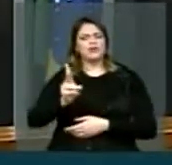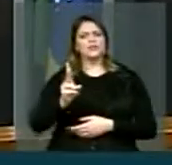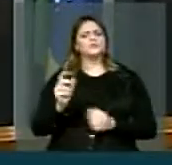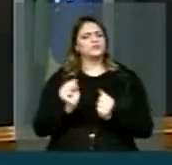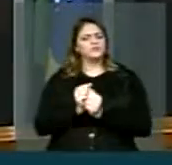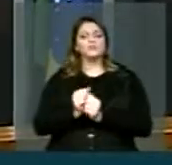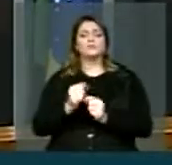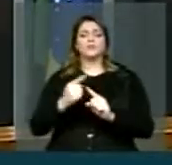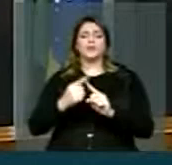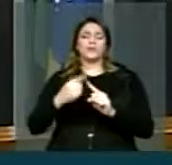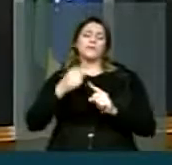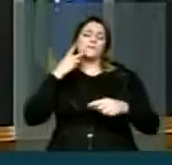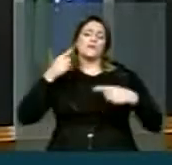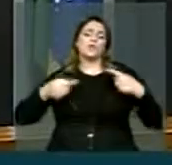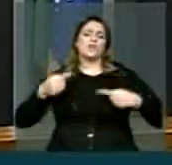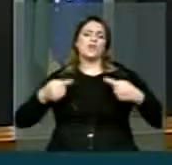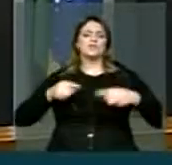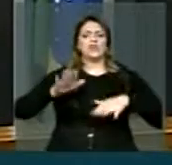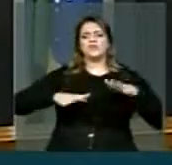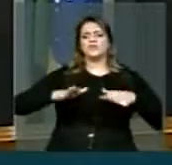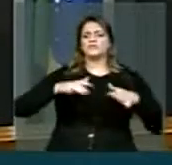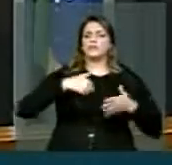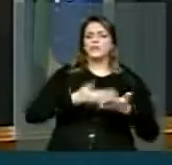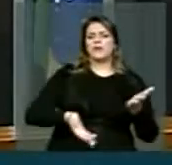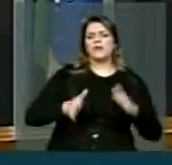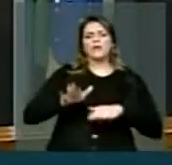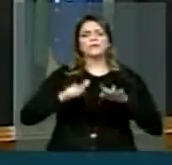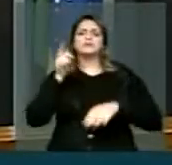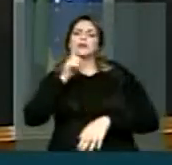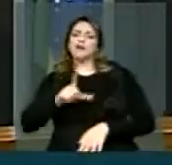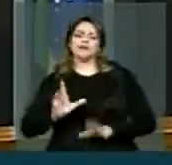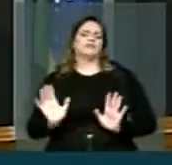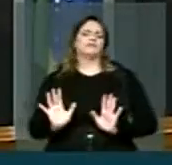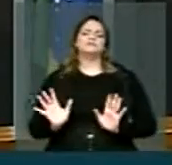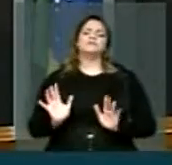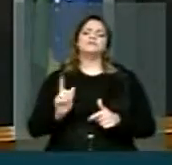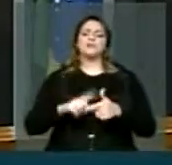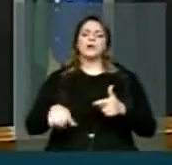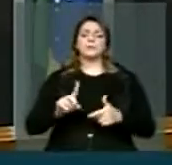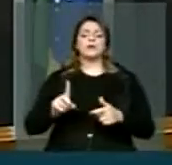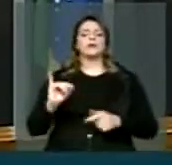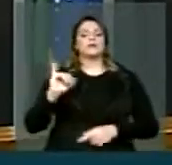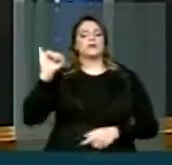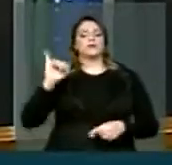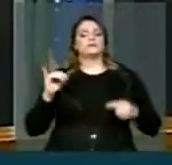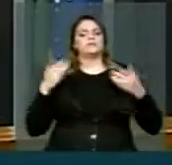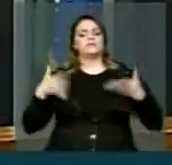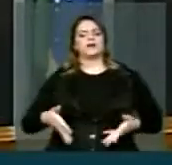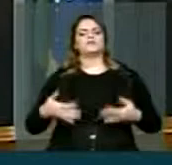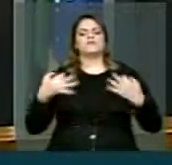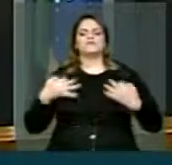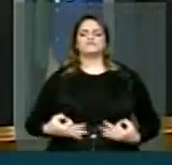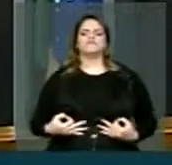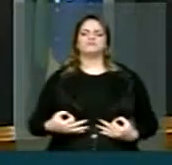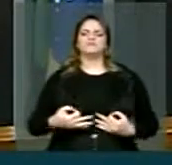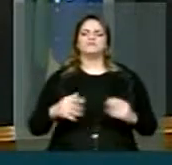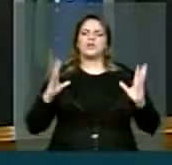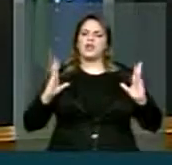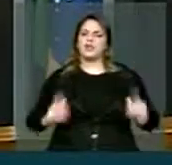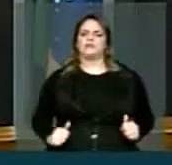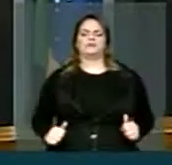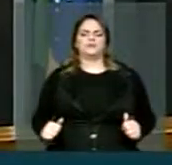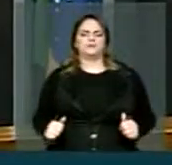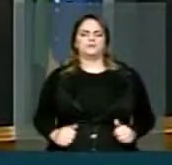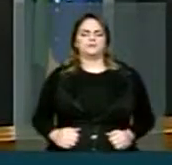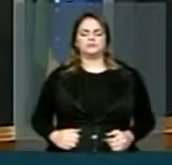porque a política é isso, um dia você perde, um dia você ganha, mas é importante você participar com dignidade, com honestidade do